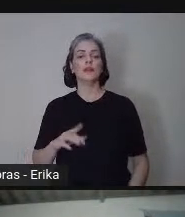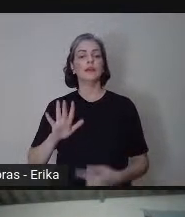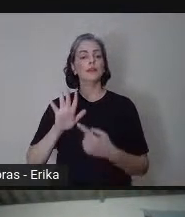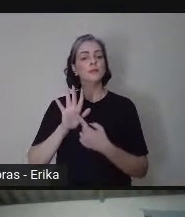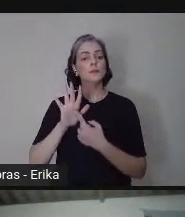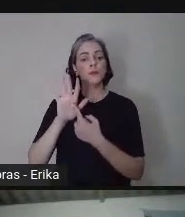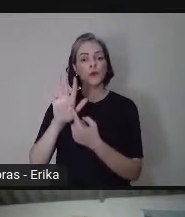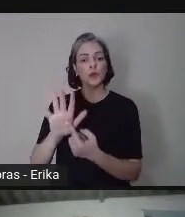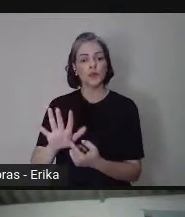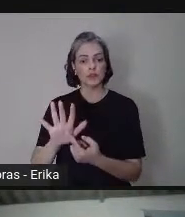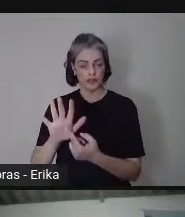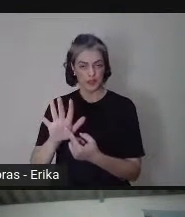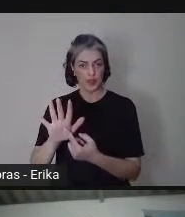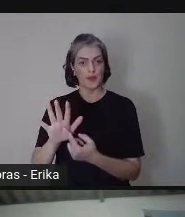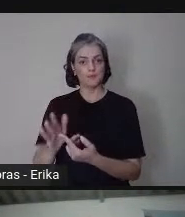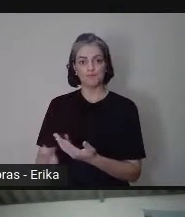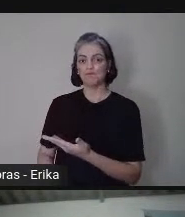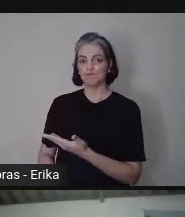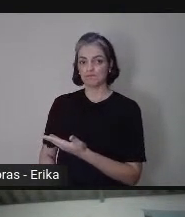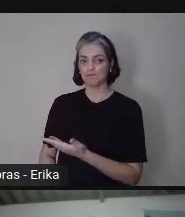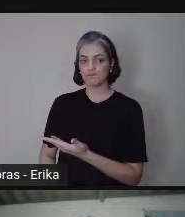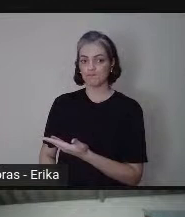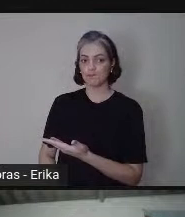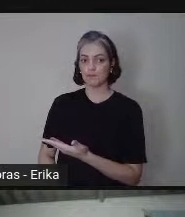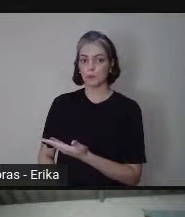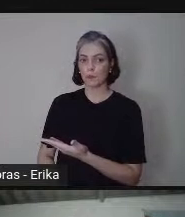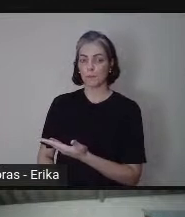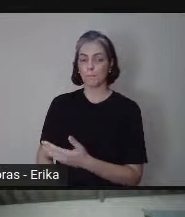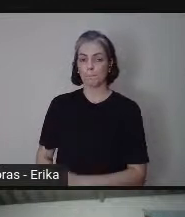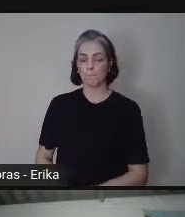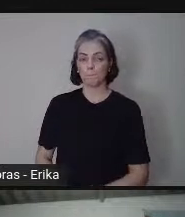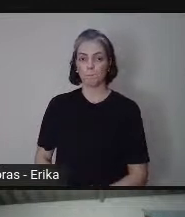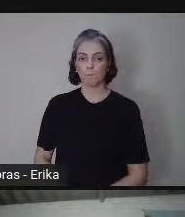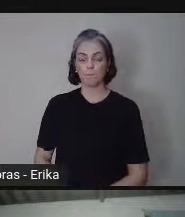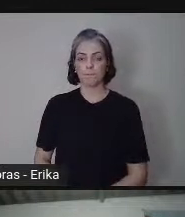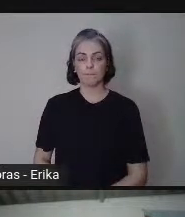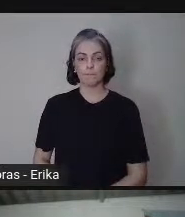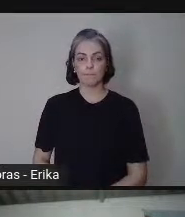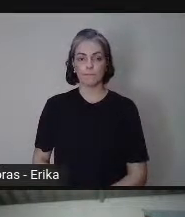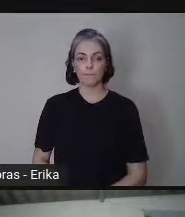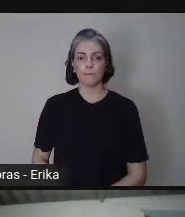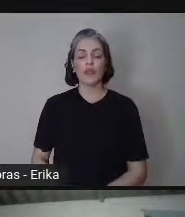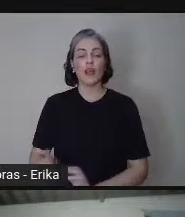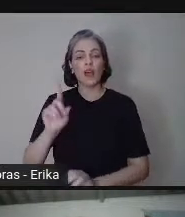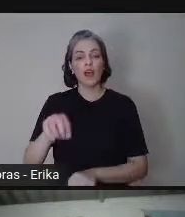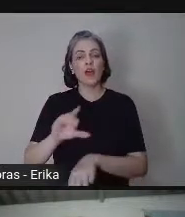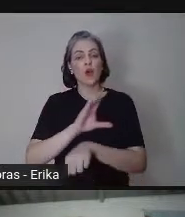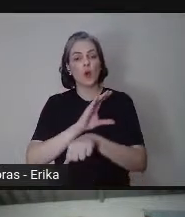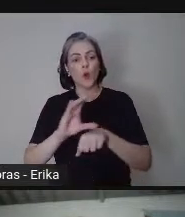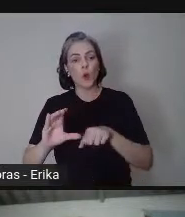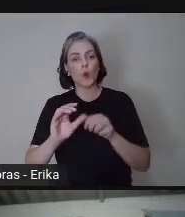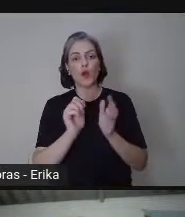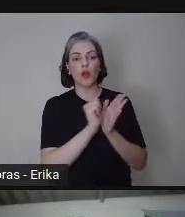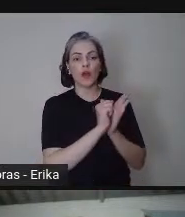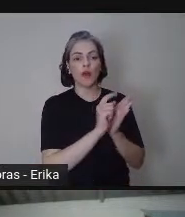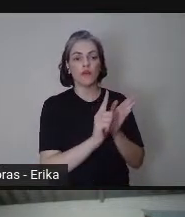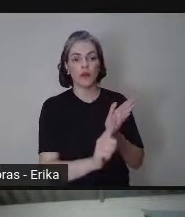especificamente, né, o curso, né, de alfabetização e produção de material